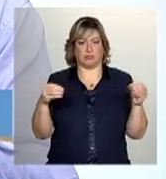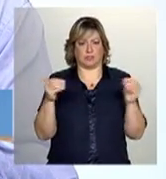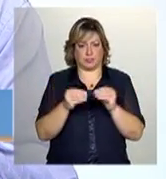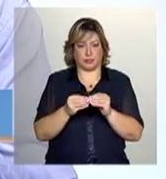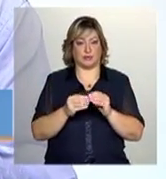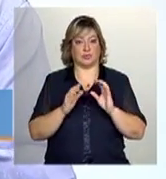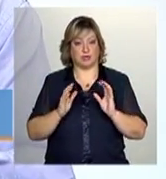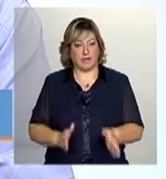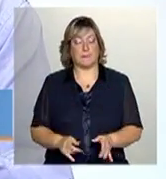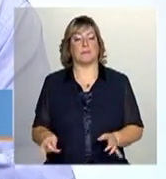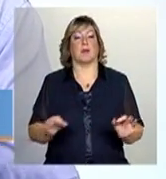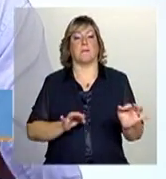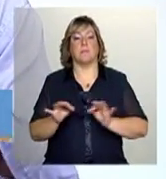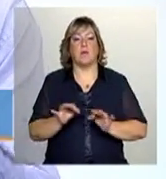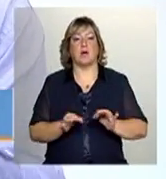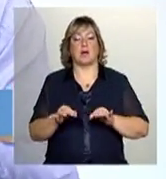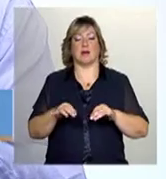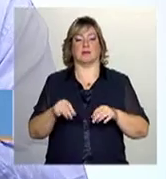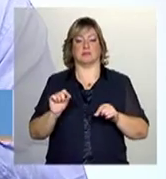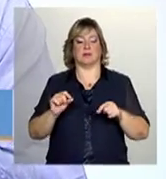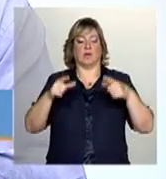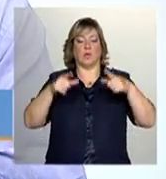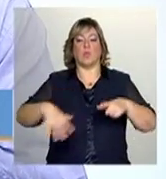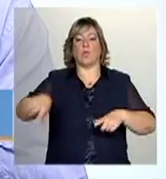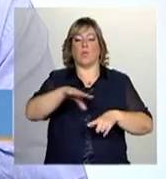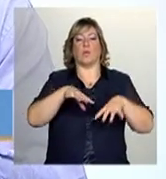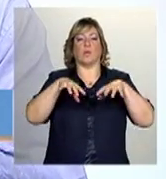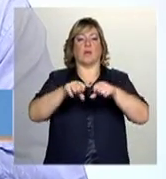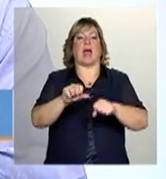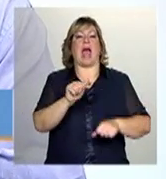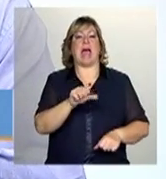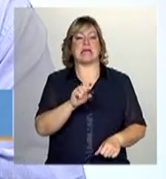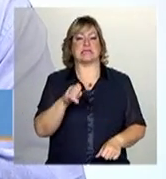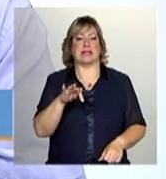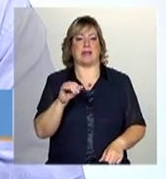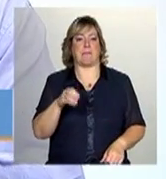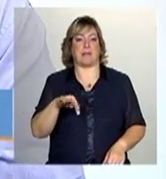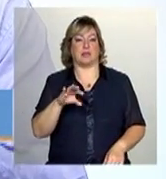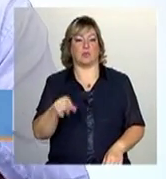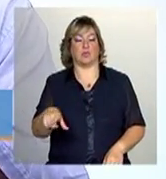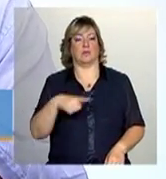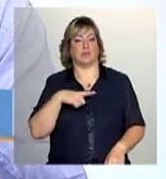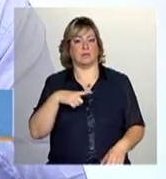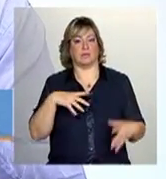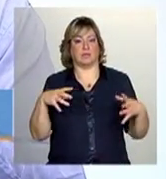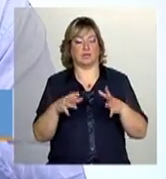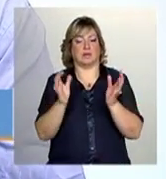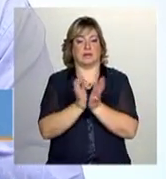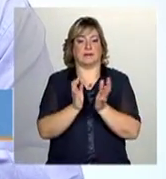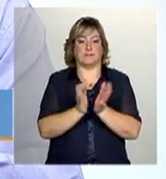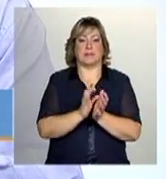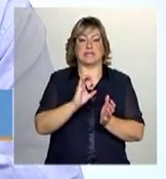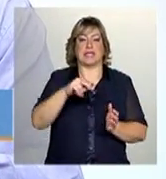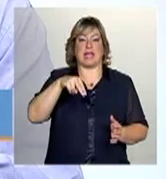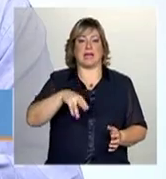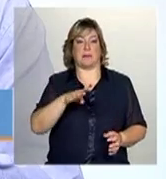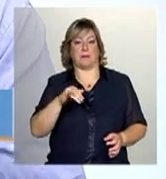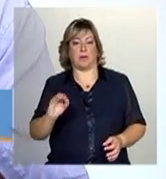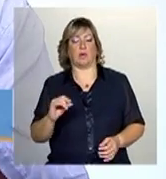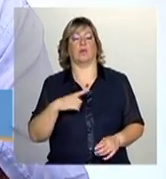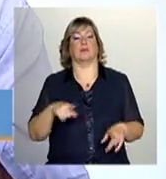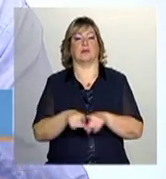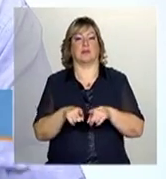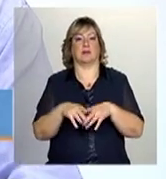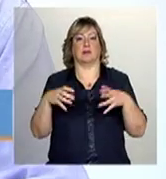bases de projetos de assentamento do INCRA, as bases de unidade de conservação do ICMBio, as áreas da SPU,